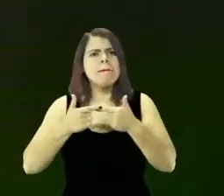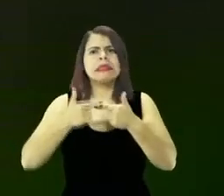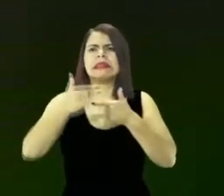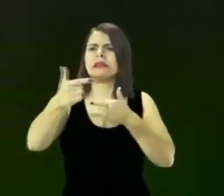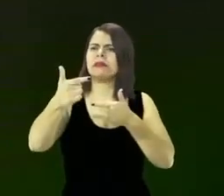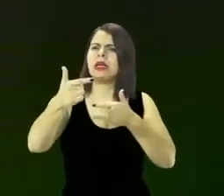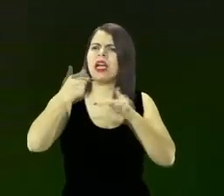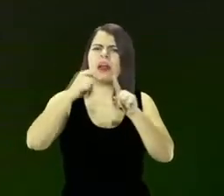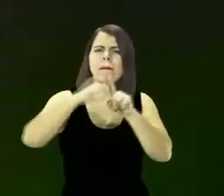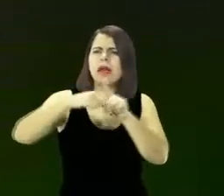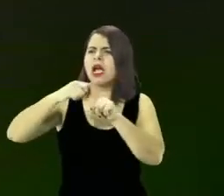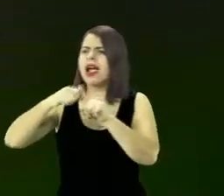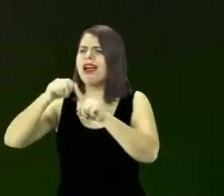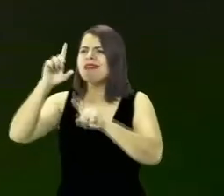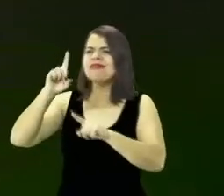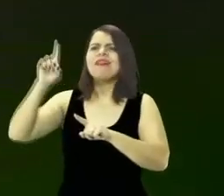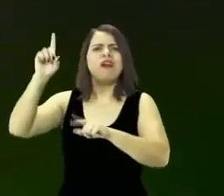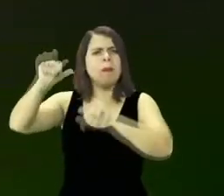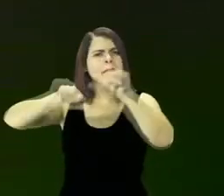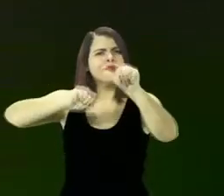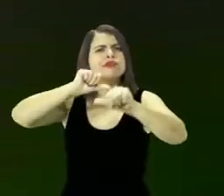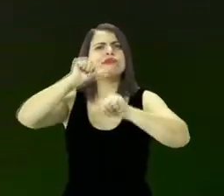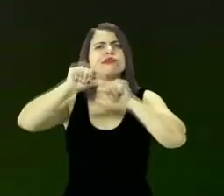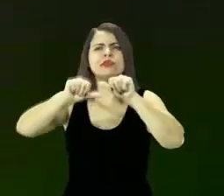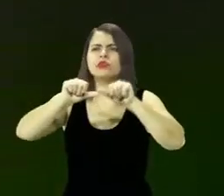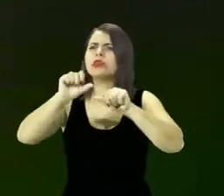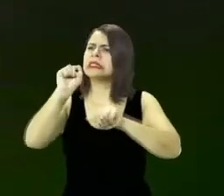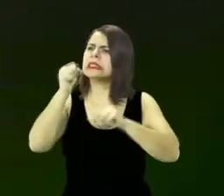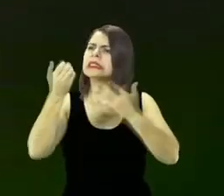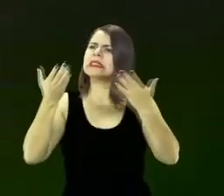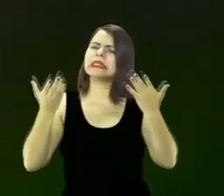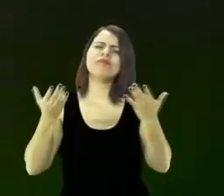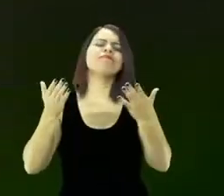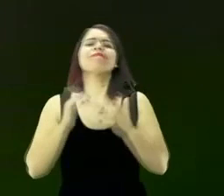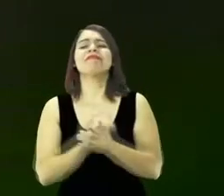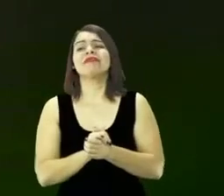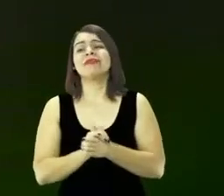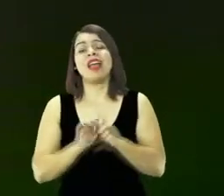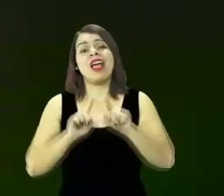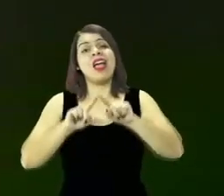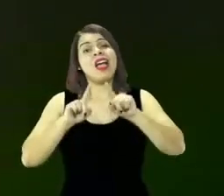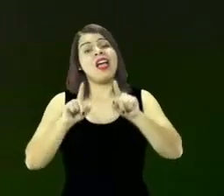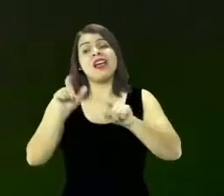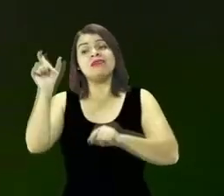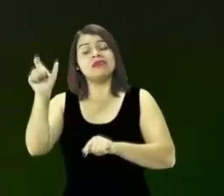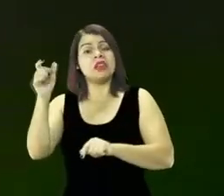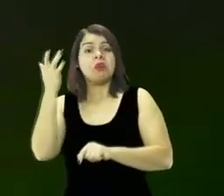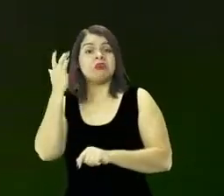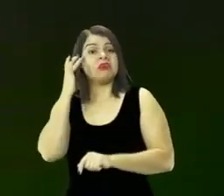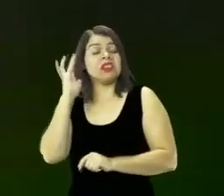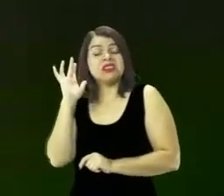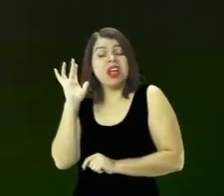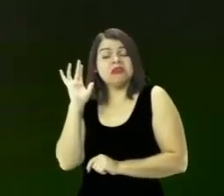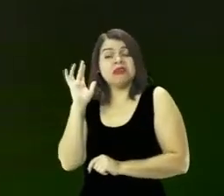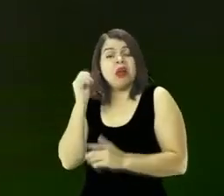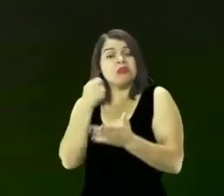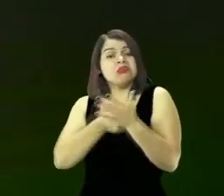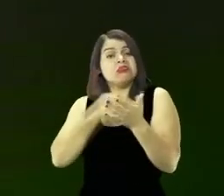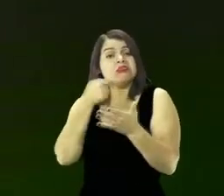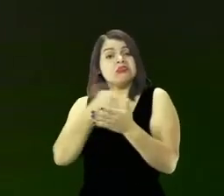e que em questão de um dia já pode mudar o clima. Ela nem sabe, então ela vai vivendo no mesmo erro.